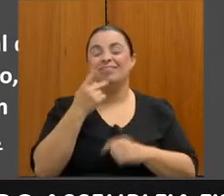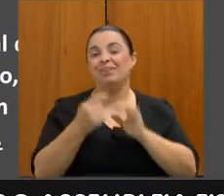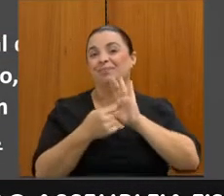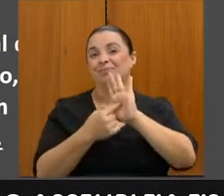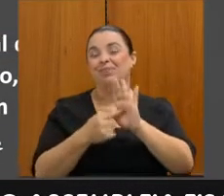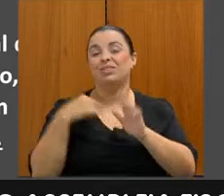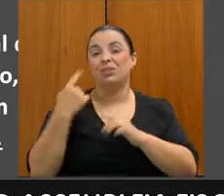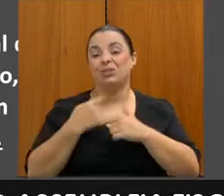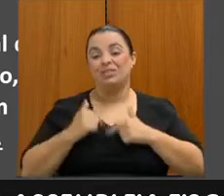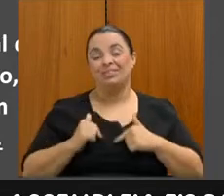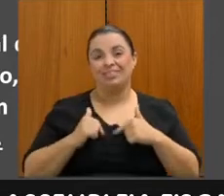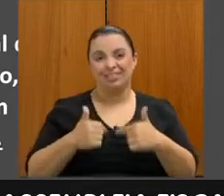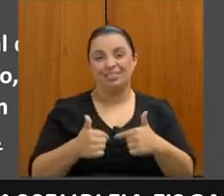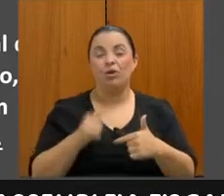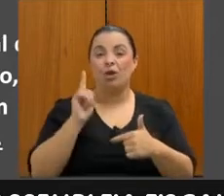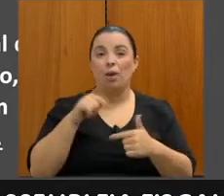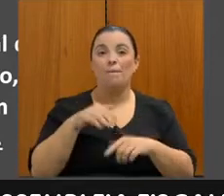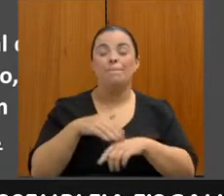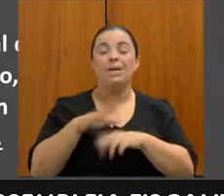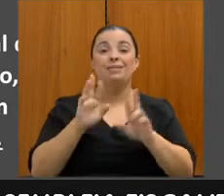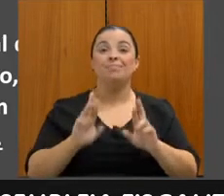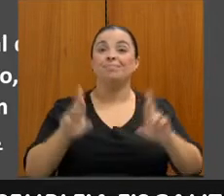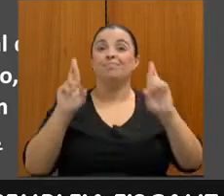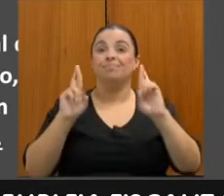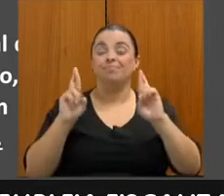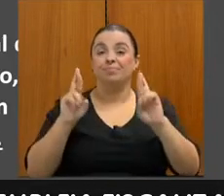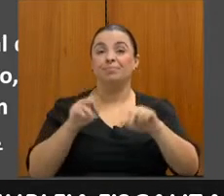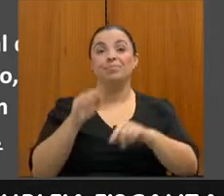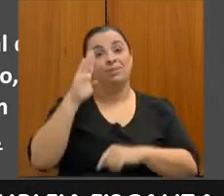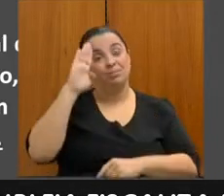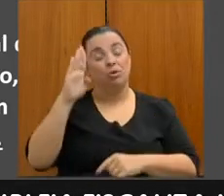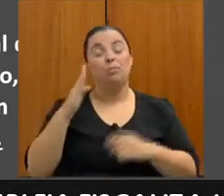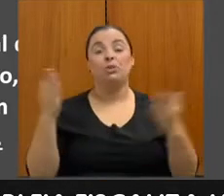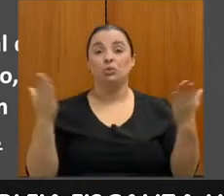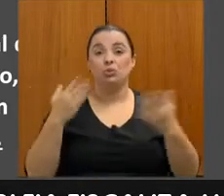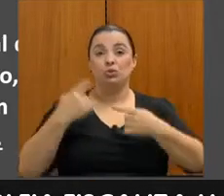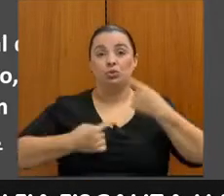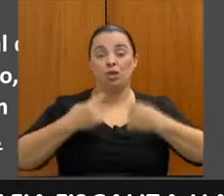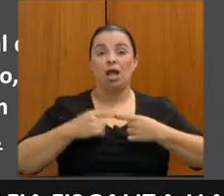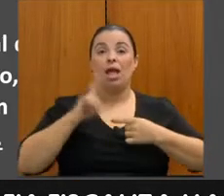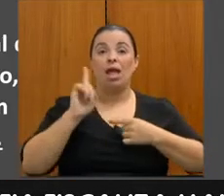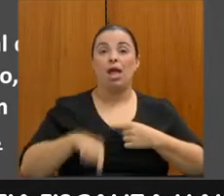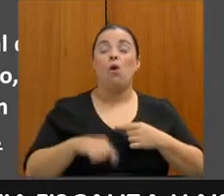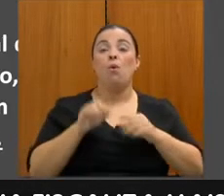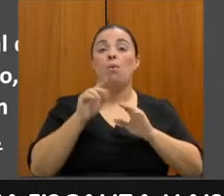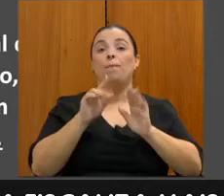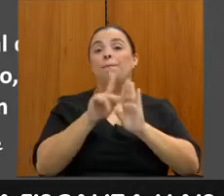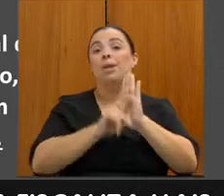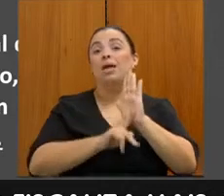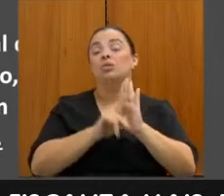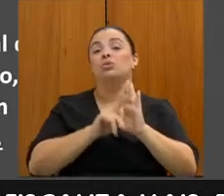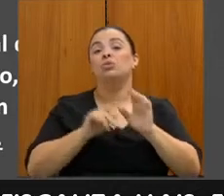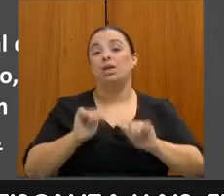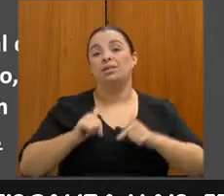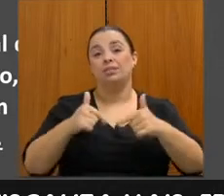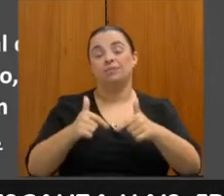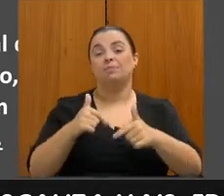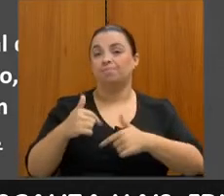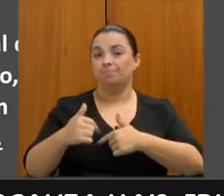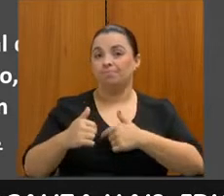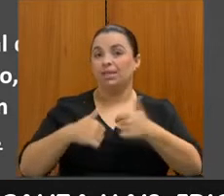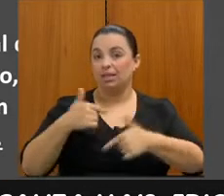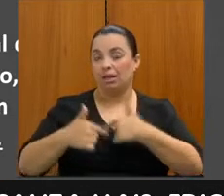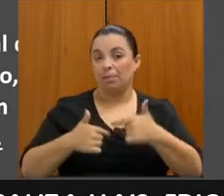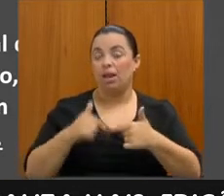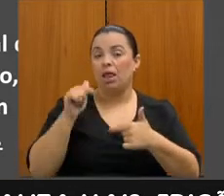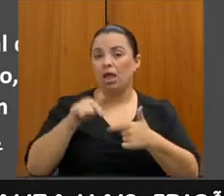e é o que traz mais perspectiva, e principalmente para a nossa discussão de hoje, que é o plano de ações e serviços. Ele tem como objetivo contribuir para o